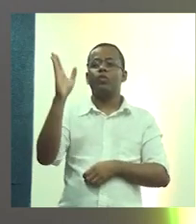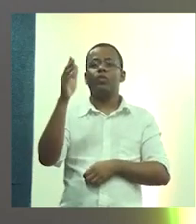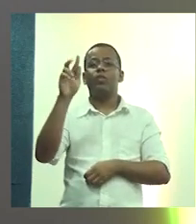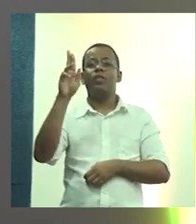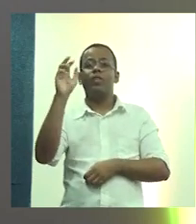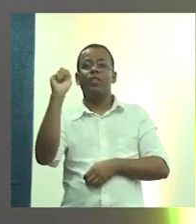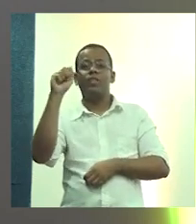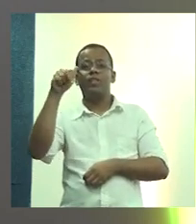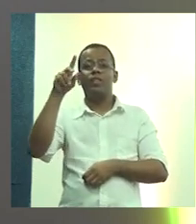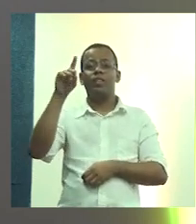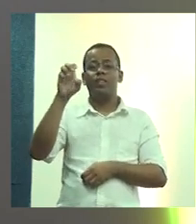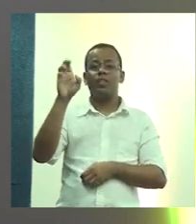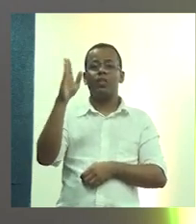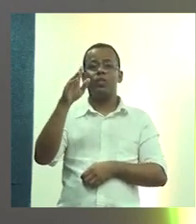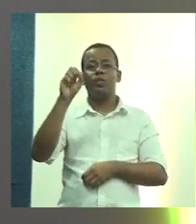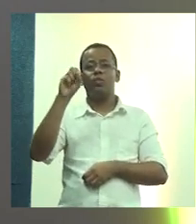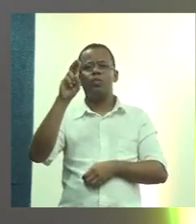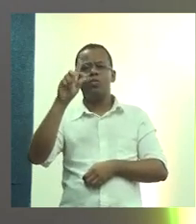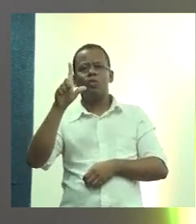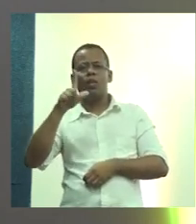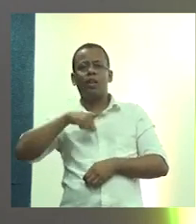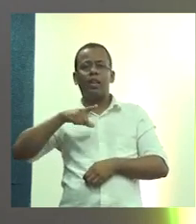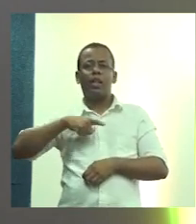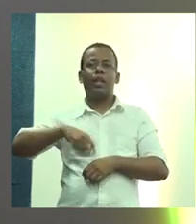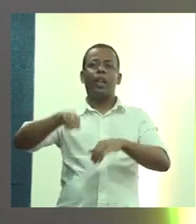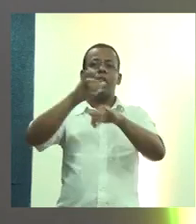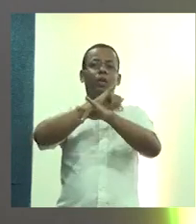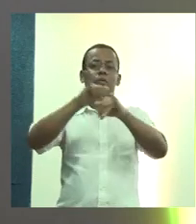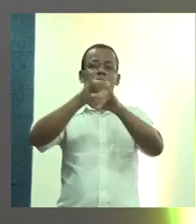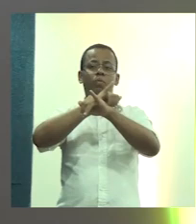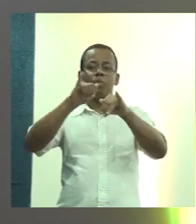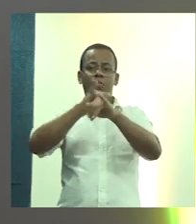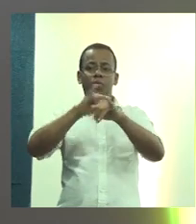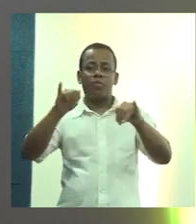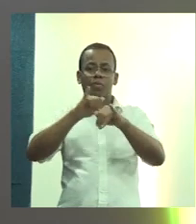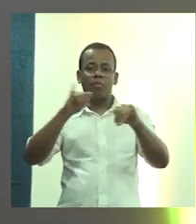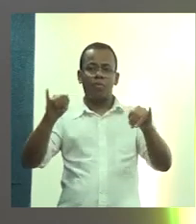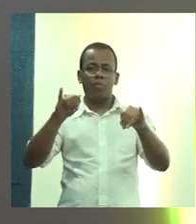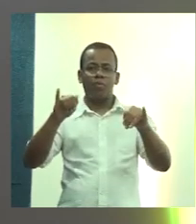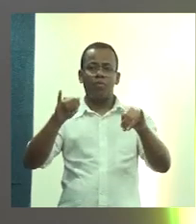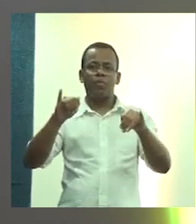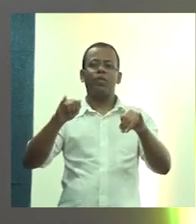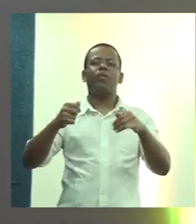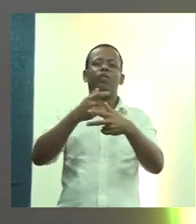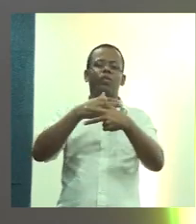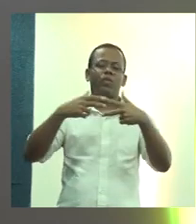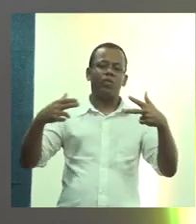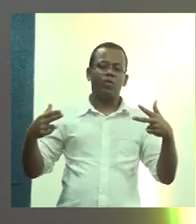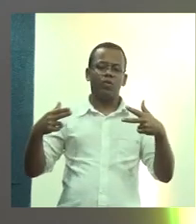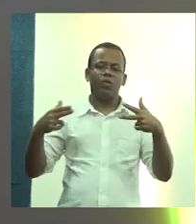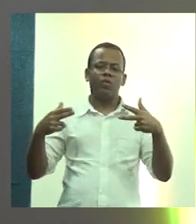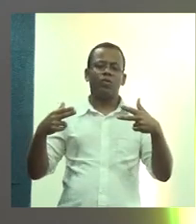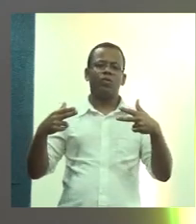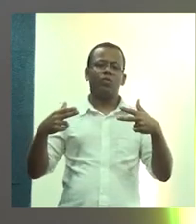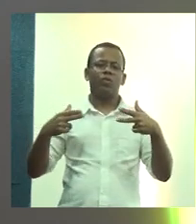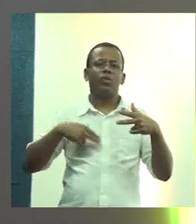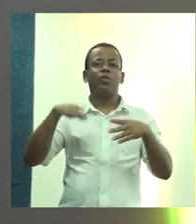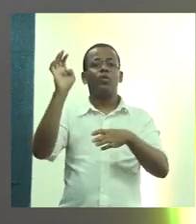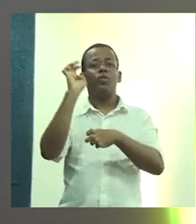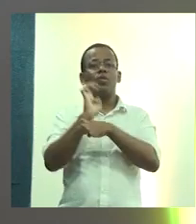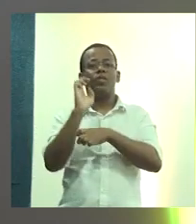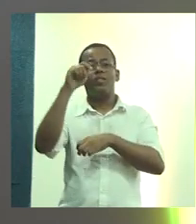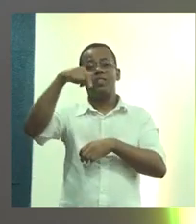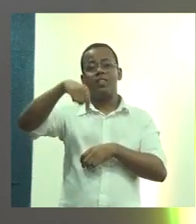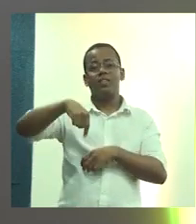espalhado por todo o Rio Grande do Sul. Deve ser a situação da maioria dos nossos estados aqui,